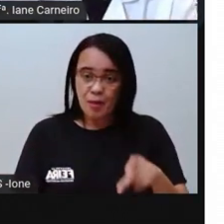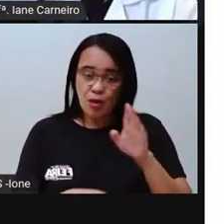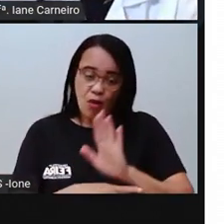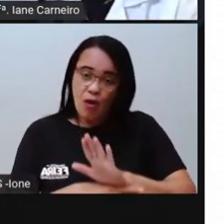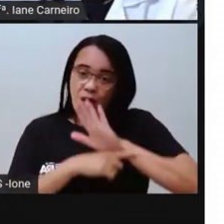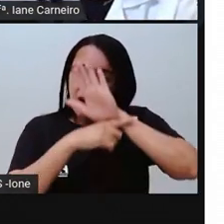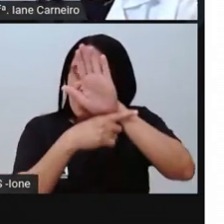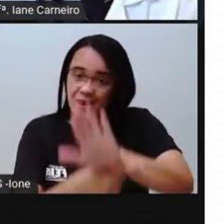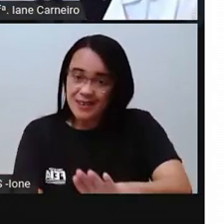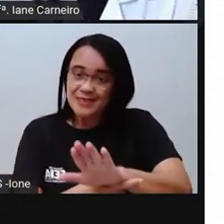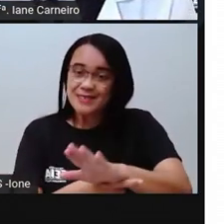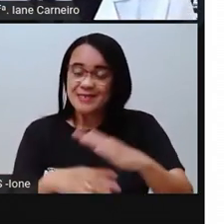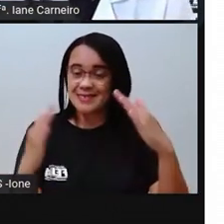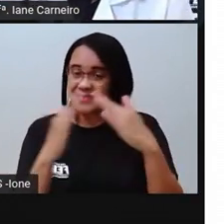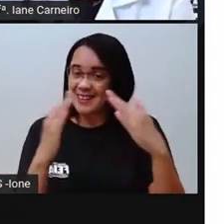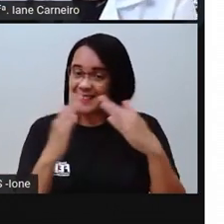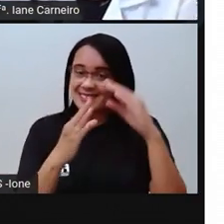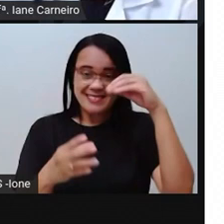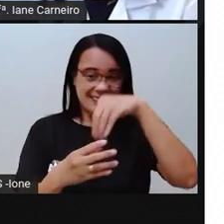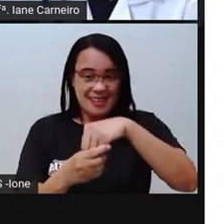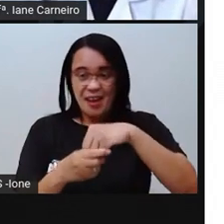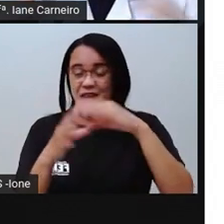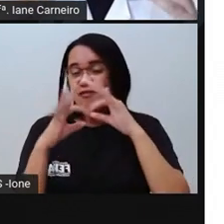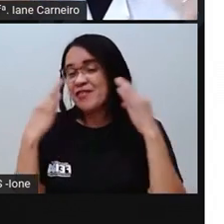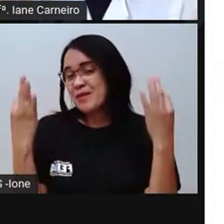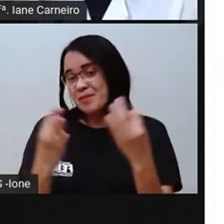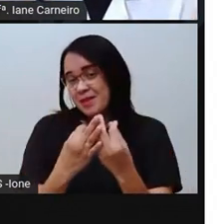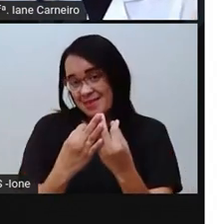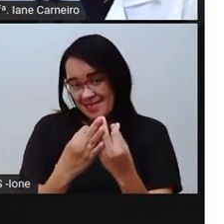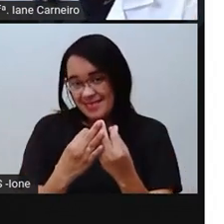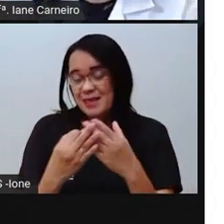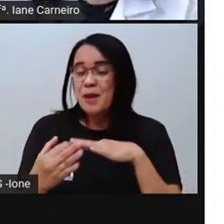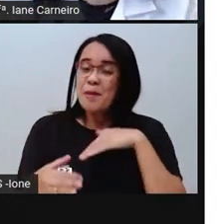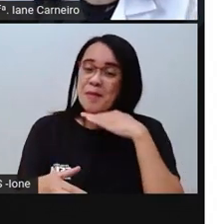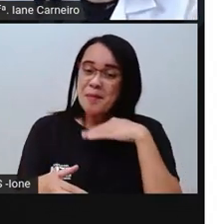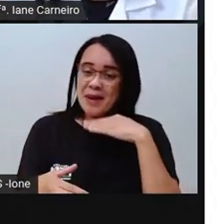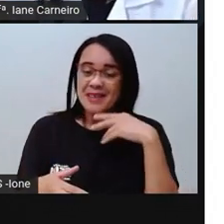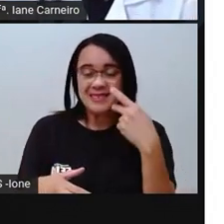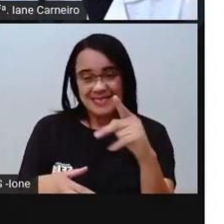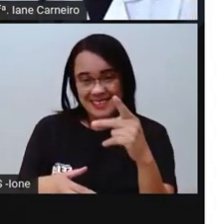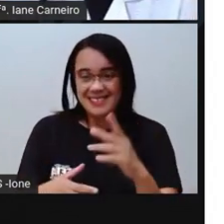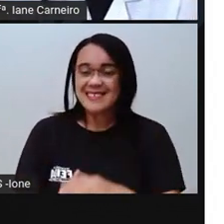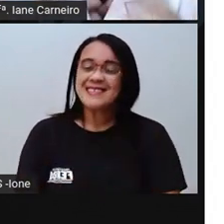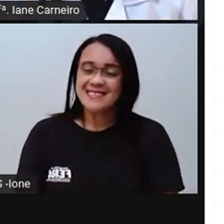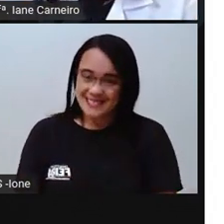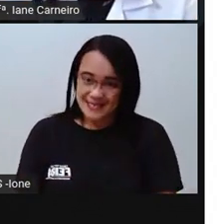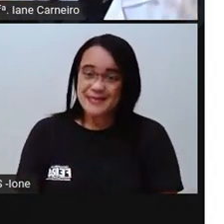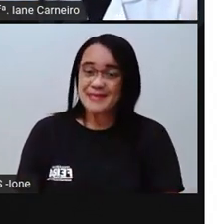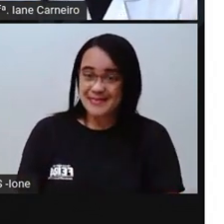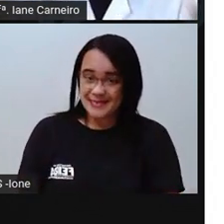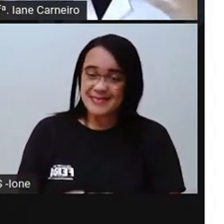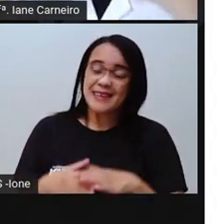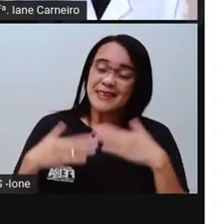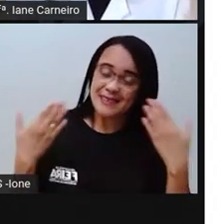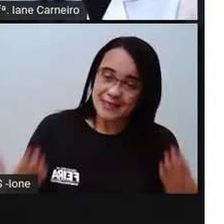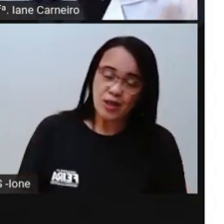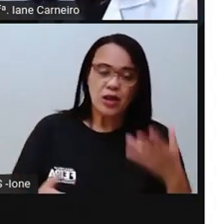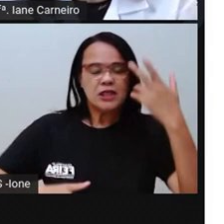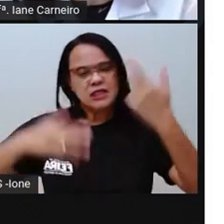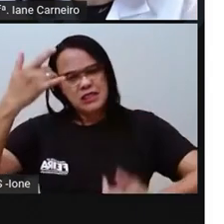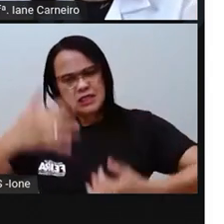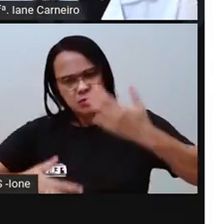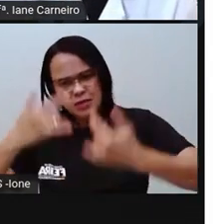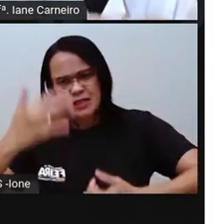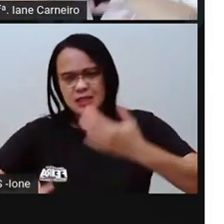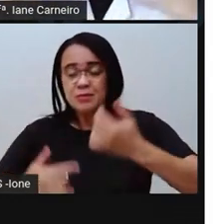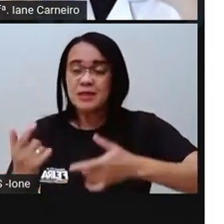trabalhos domésticos de casa, né? Então, por isso que a gente fala, reforça que vocês podem